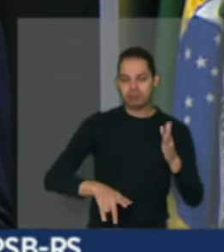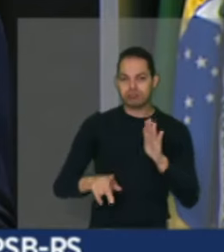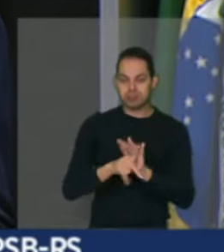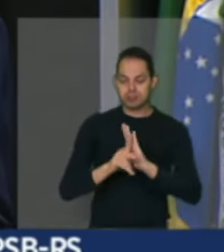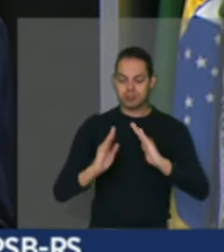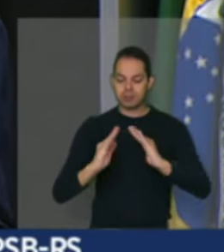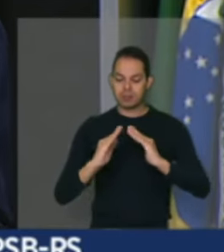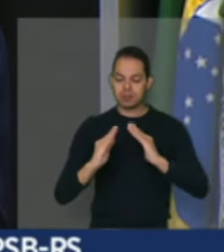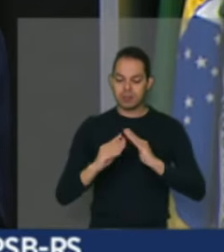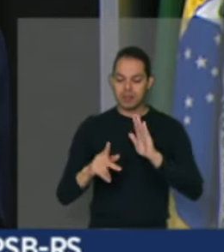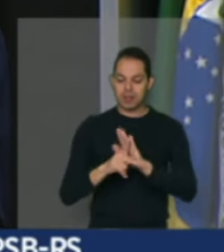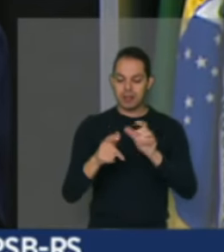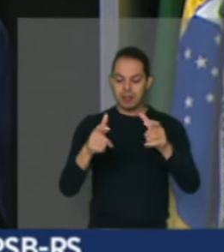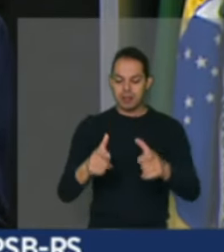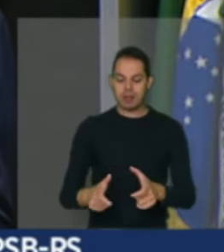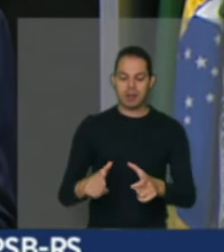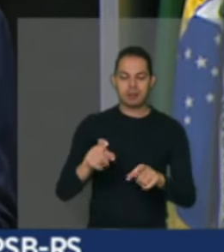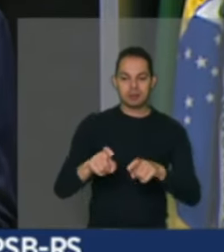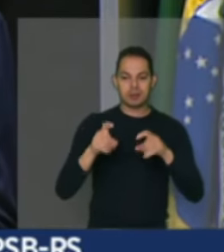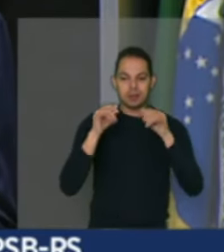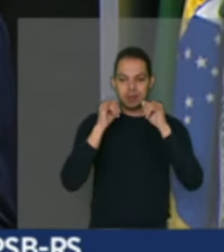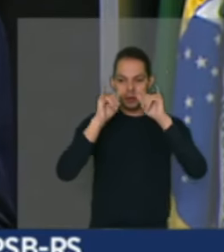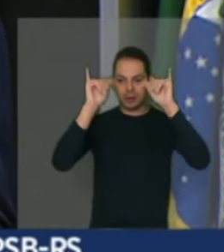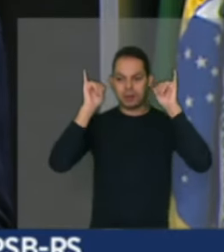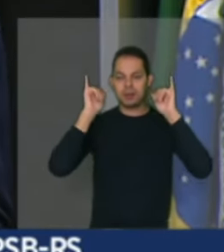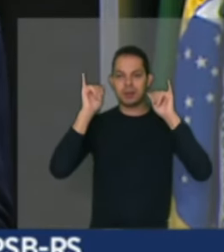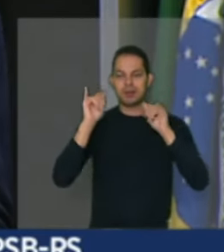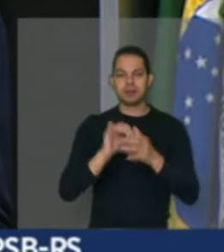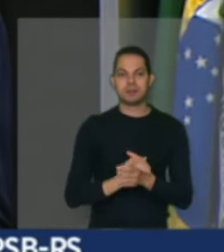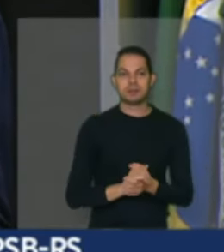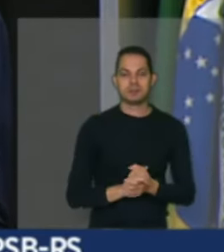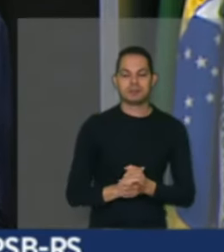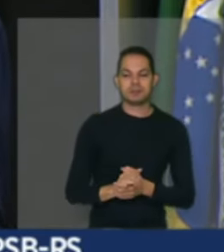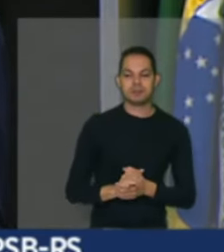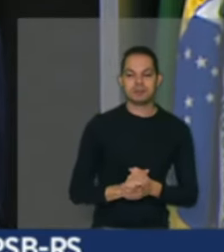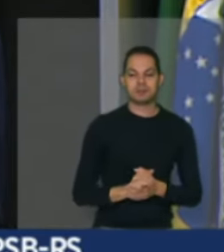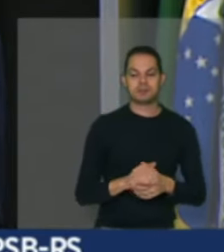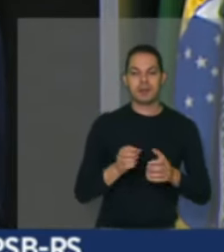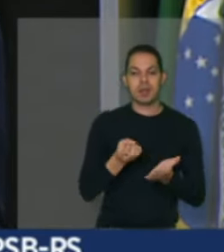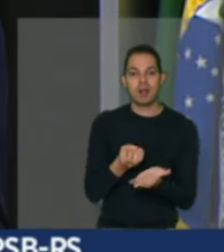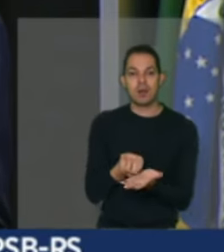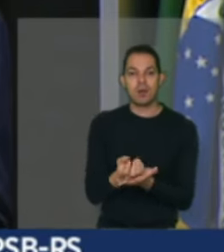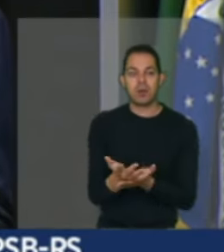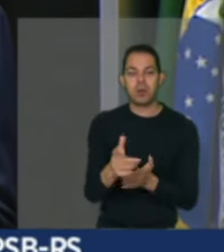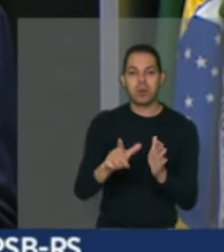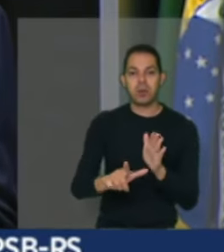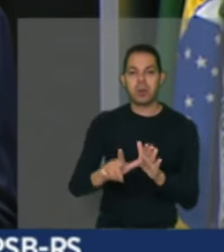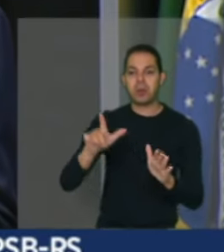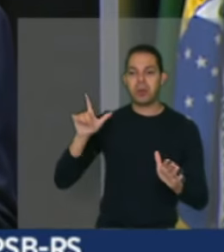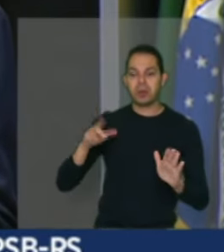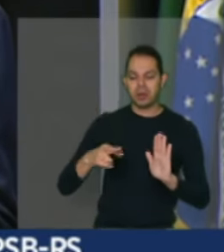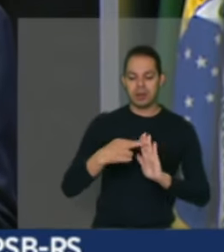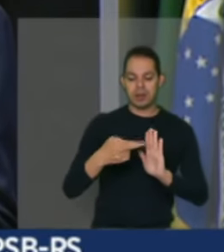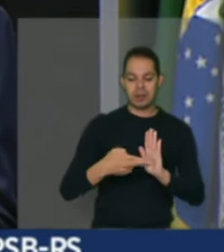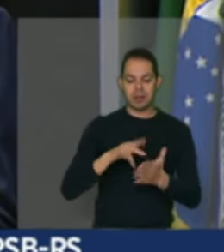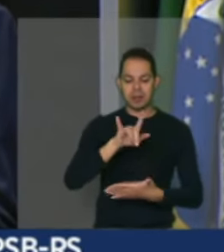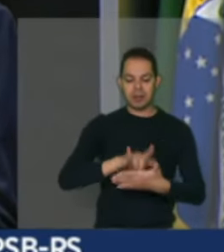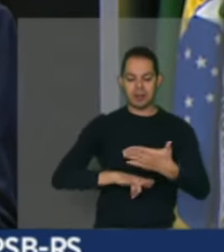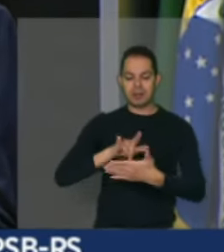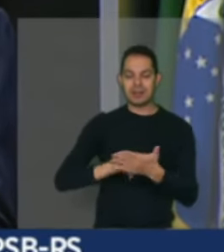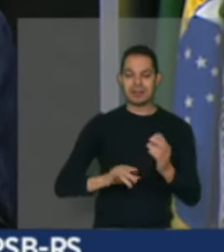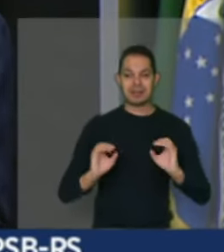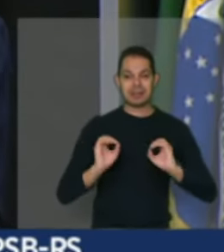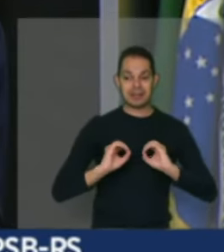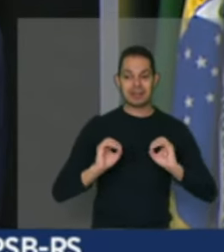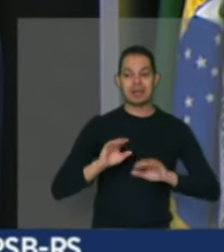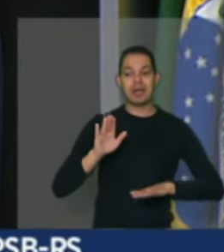São posses mansas e pacíficas, oriundas de partilhas antigas, não regularizadas. E que, às vezes,